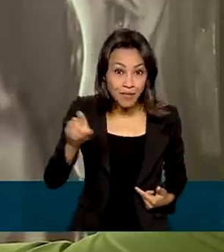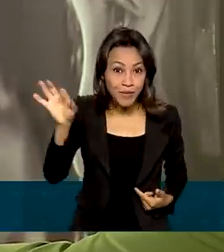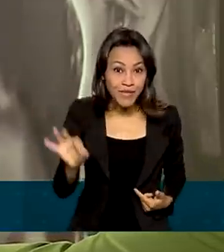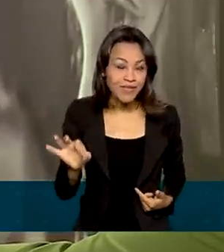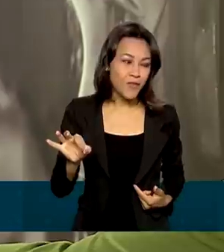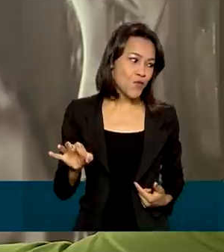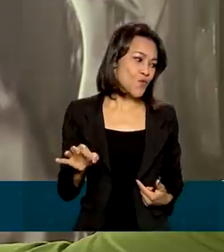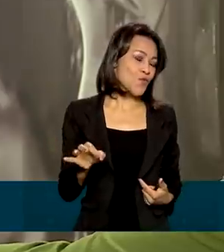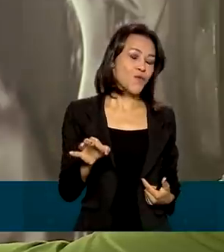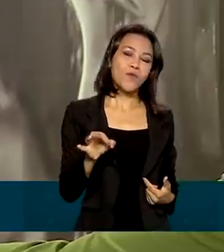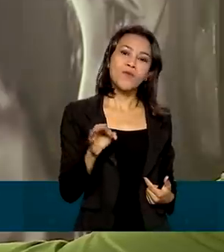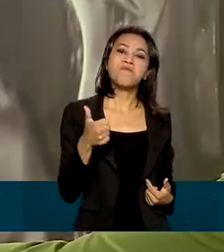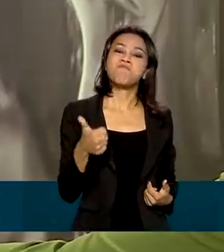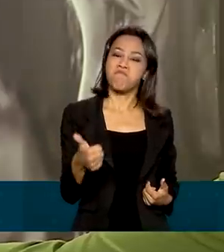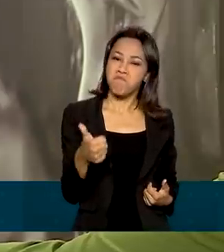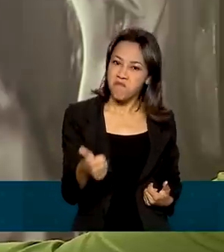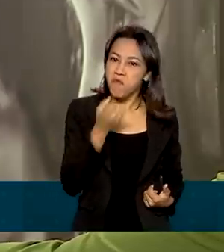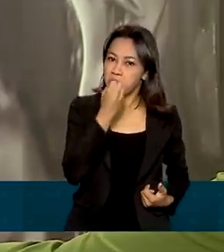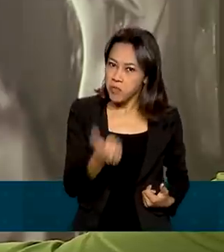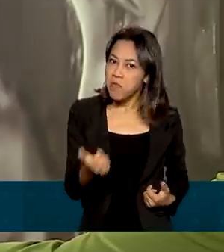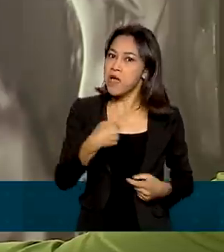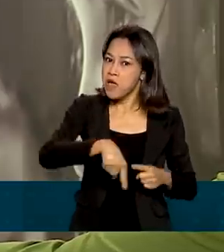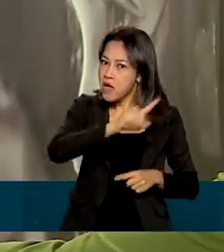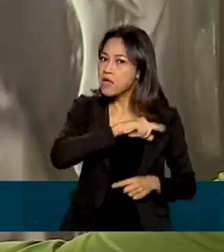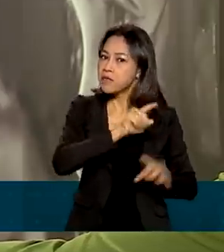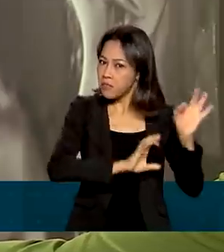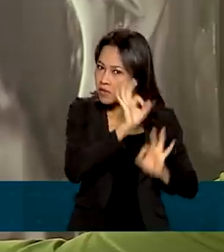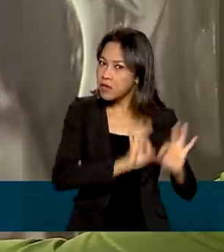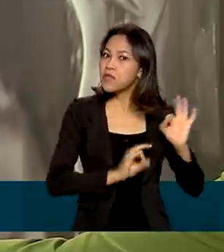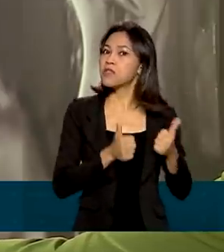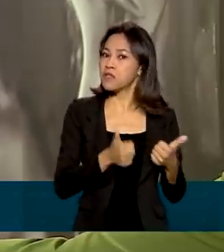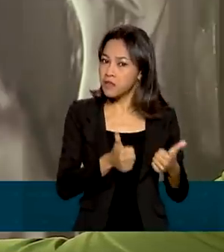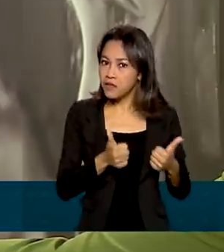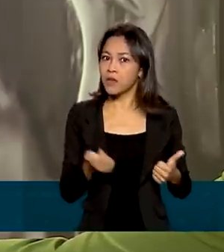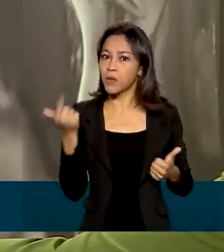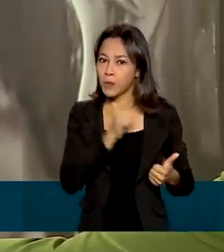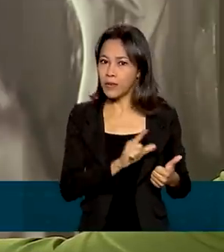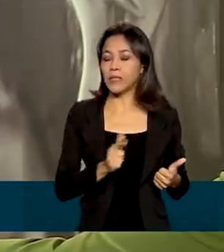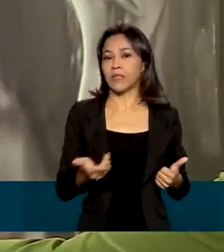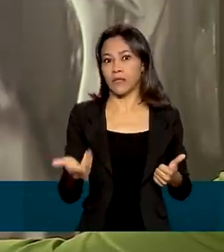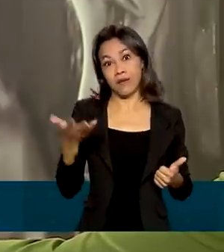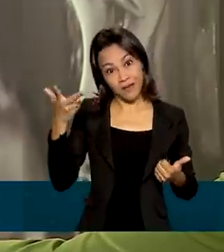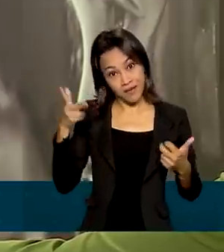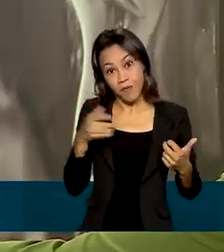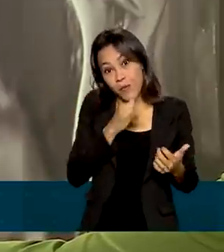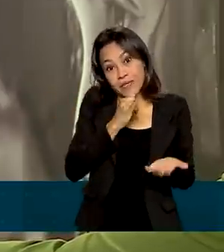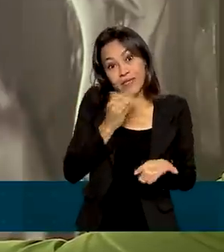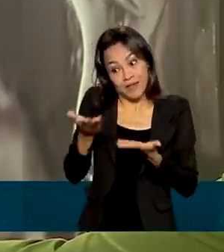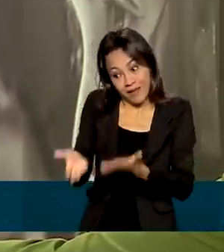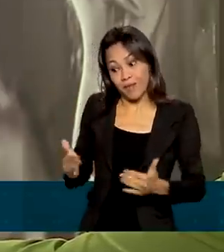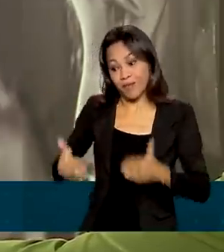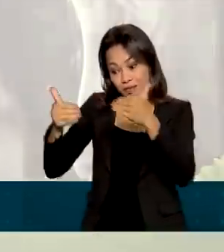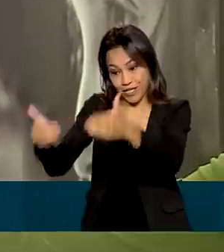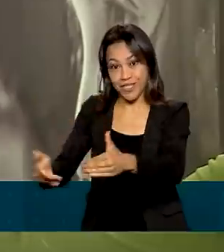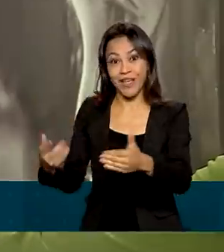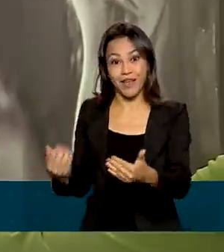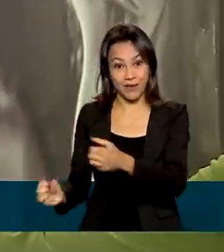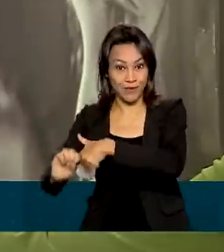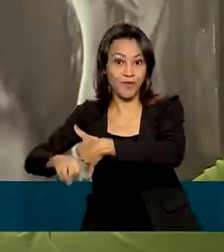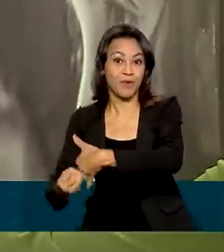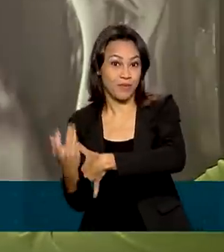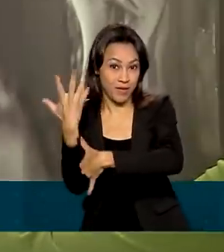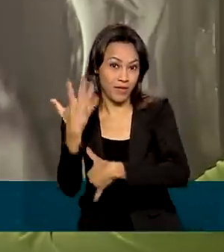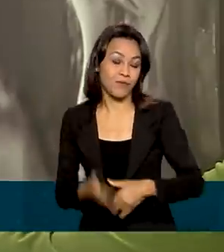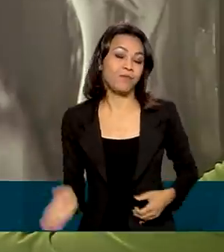que você acabou executando aquilo que foi bem planejado e bem executado, no caso do Ministério do Meio Ambiente e as suas autarquias. O governo federal